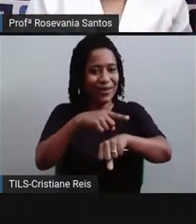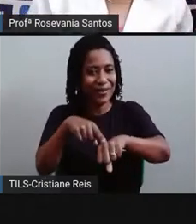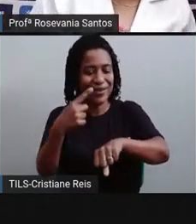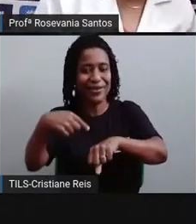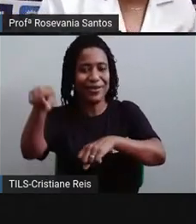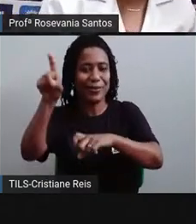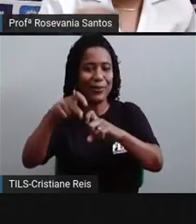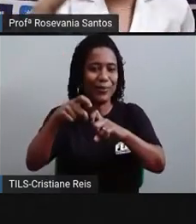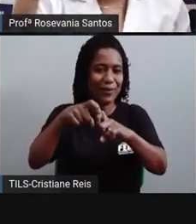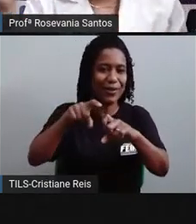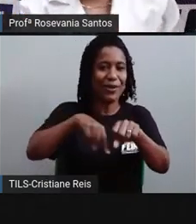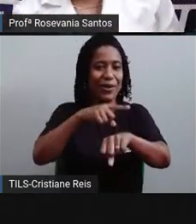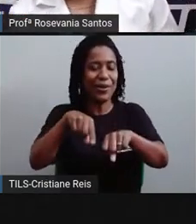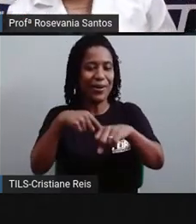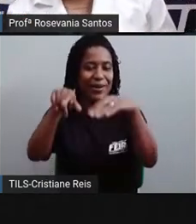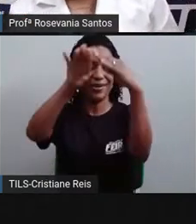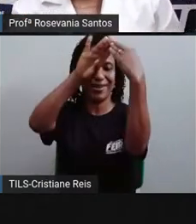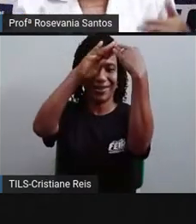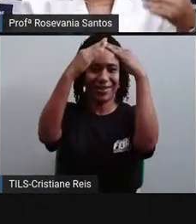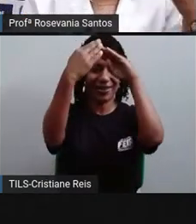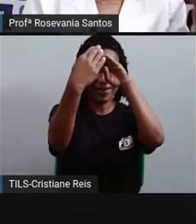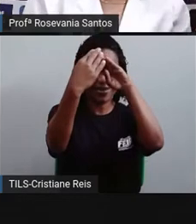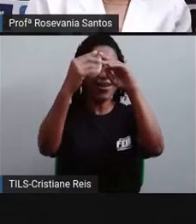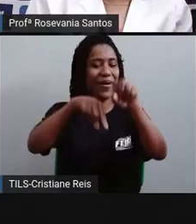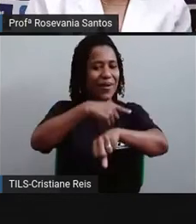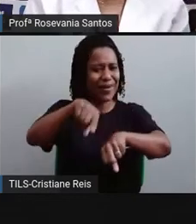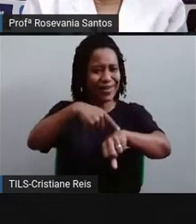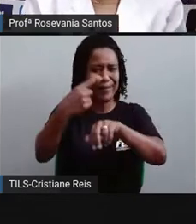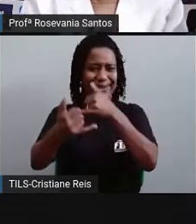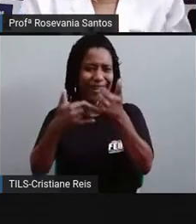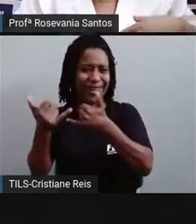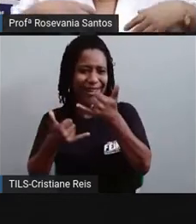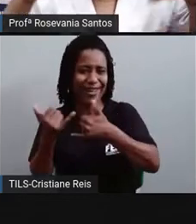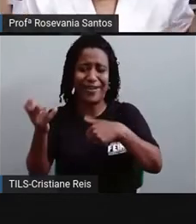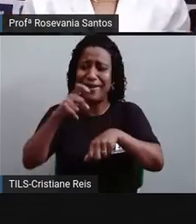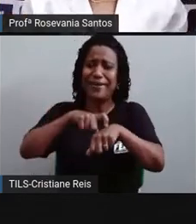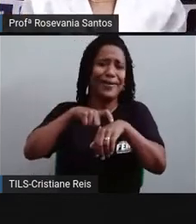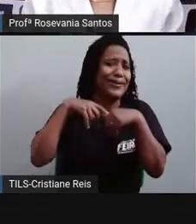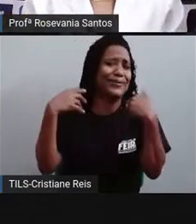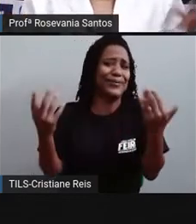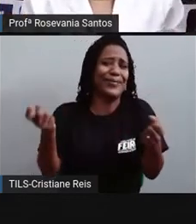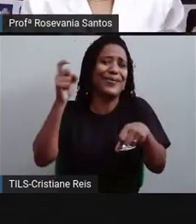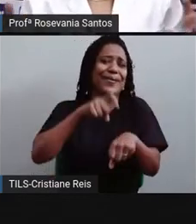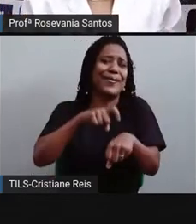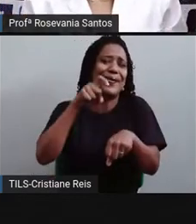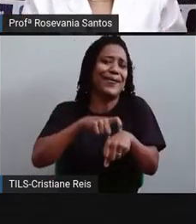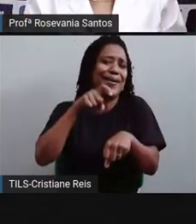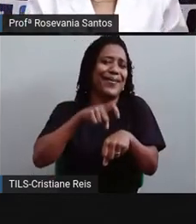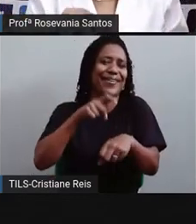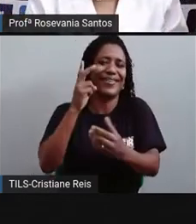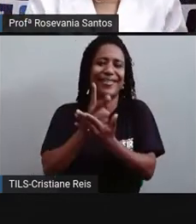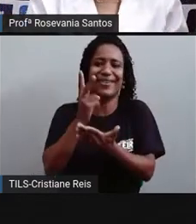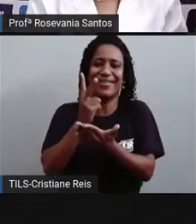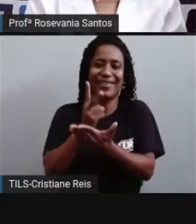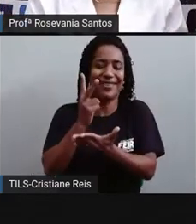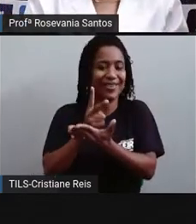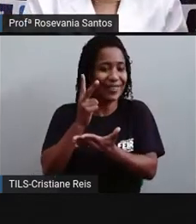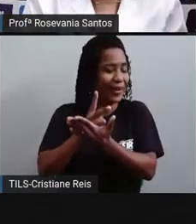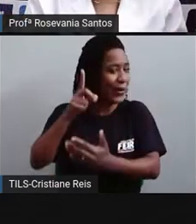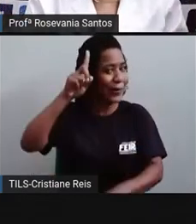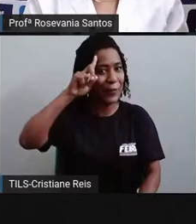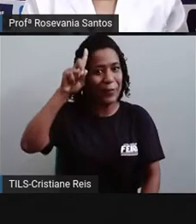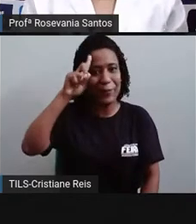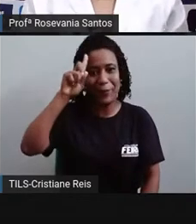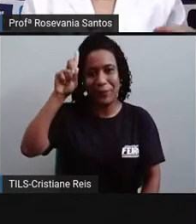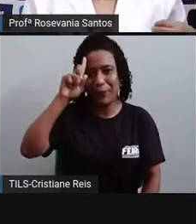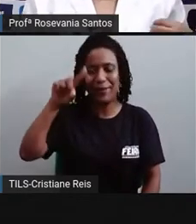médico, hora de ir para o balé, hora de brincar, hora, sei lá, de tudo na vida. gente hoje vive marcando a hora